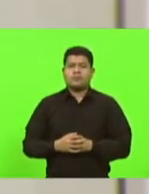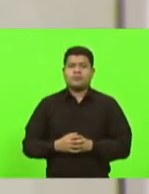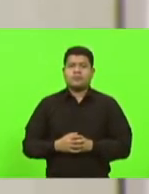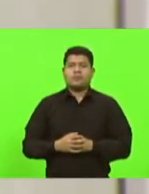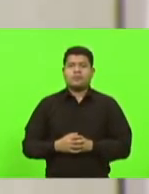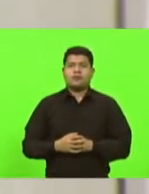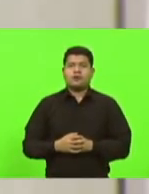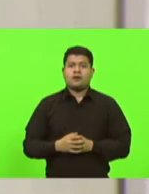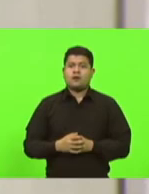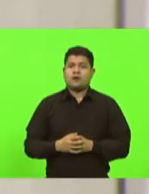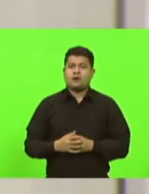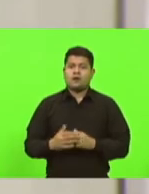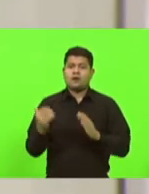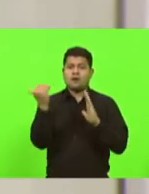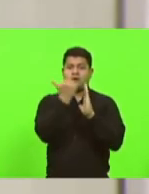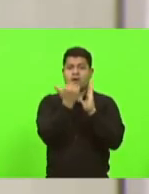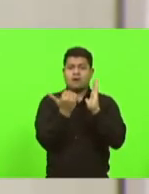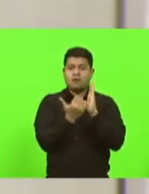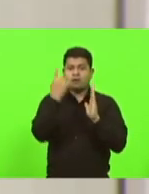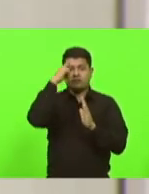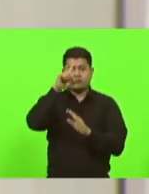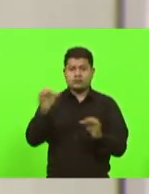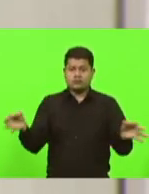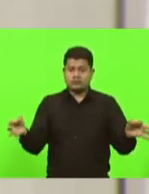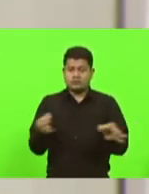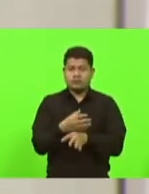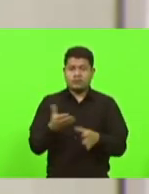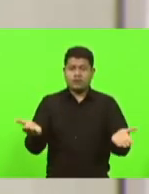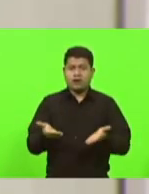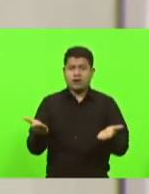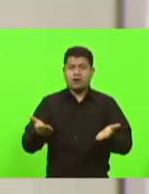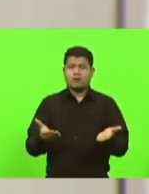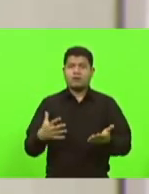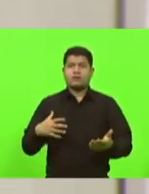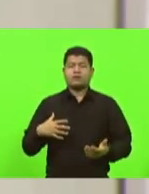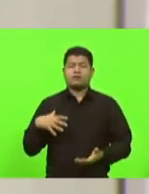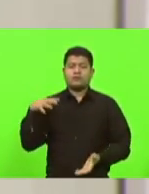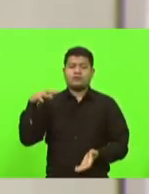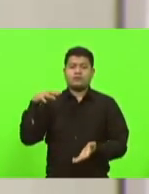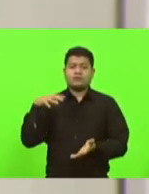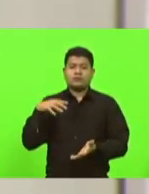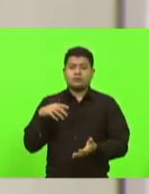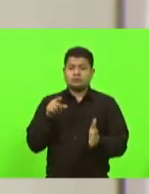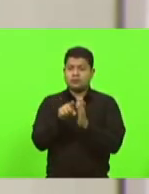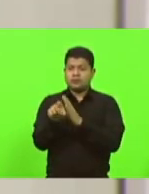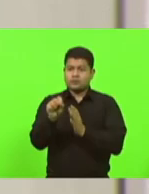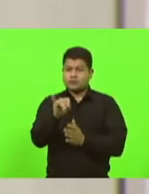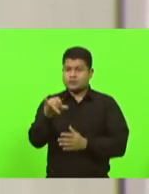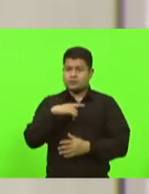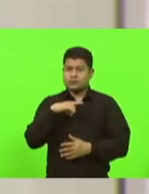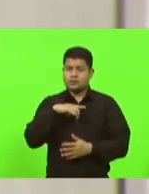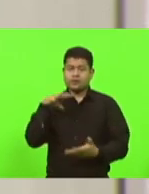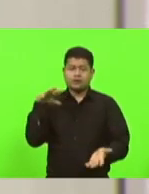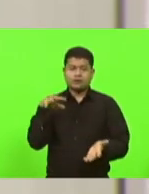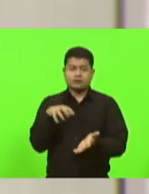Passaremos, então, agora, a explicações pessoais. E, da mesma forma, eu pergunto aos